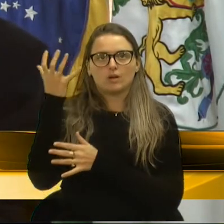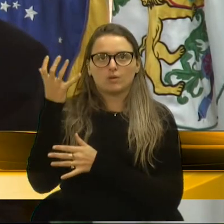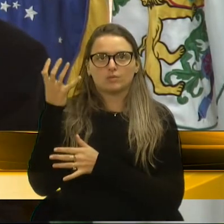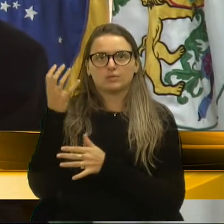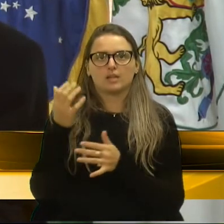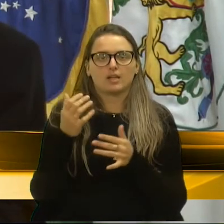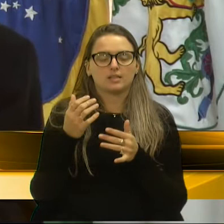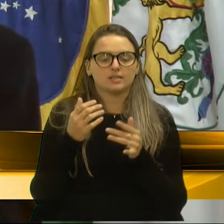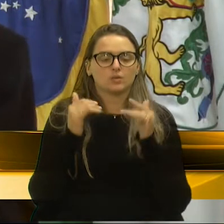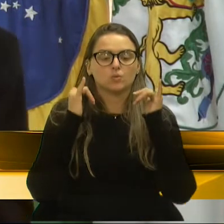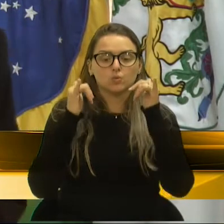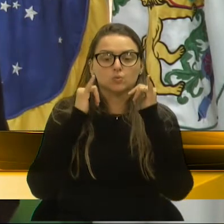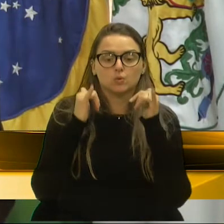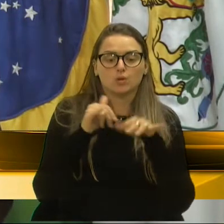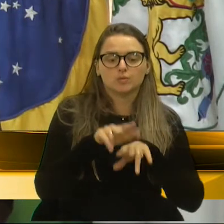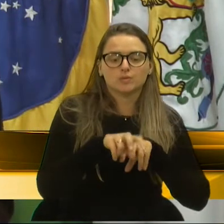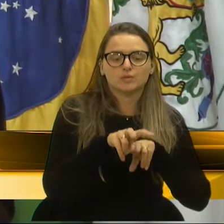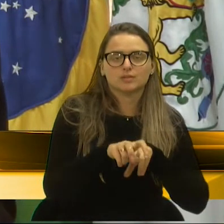interurbano hoje.